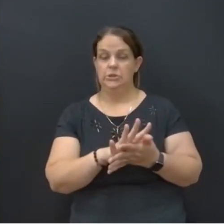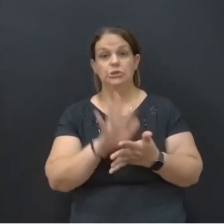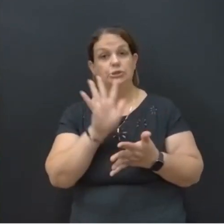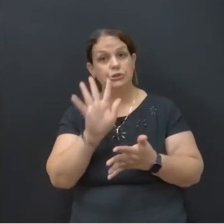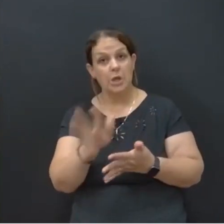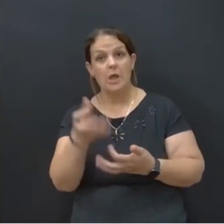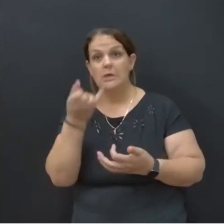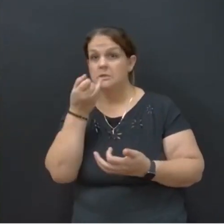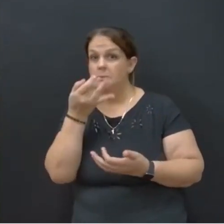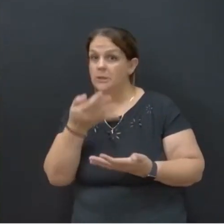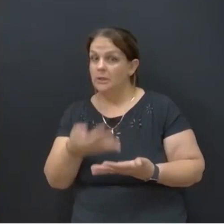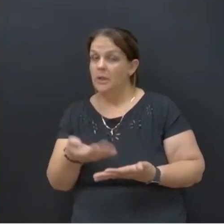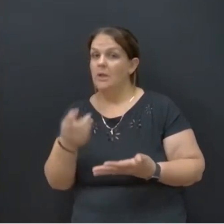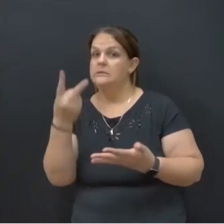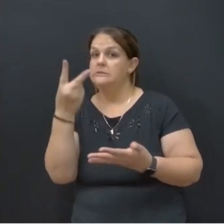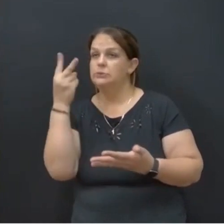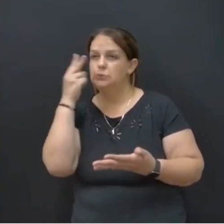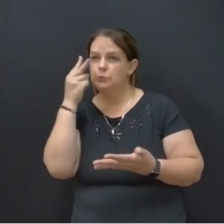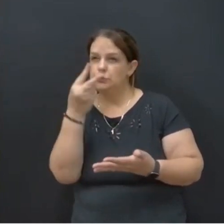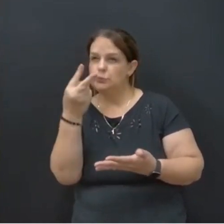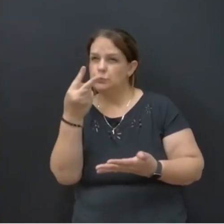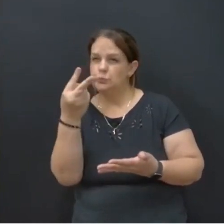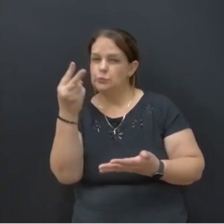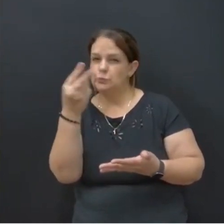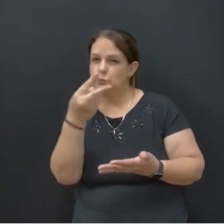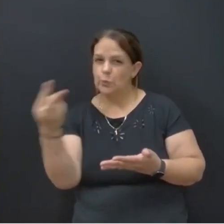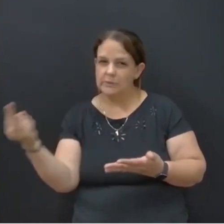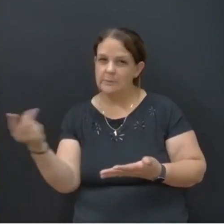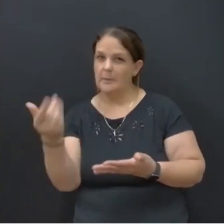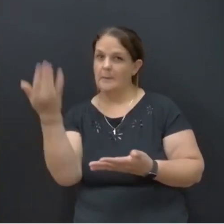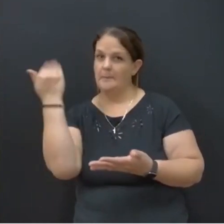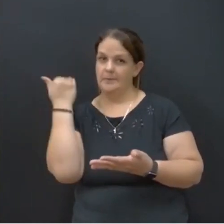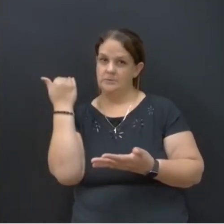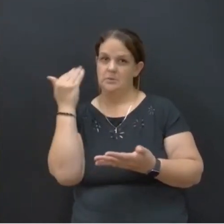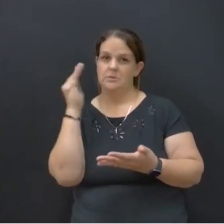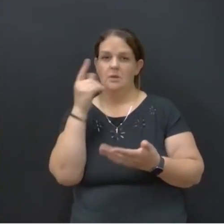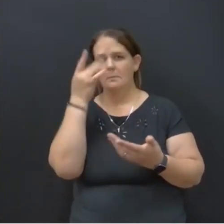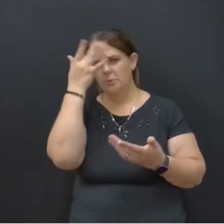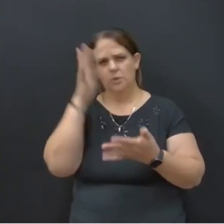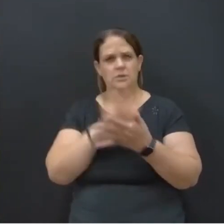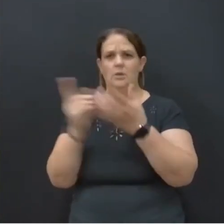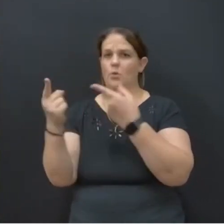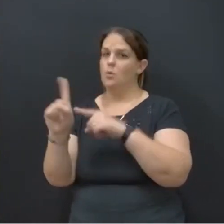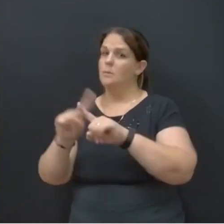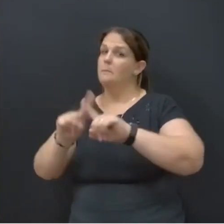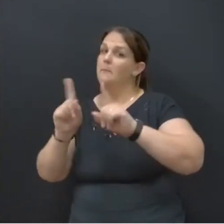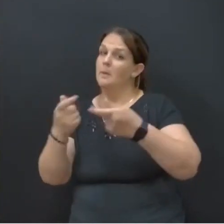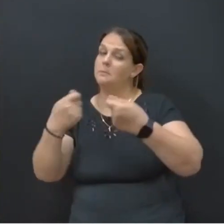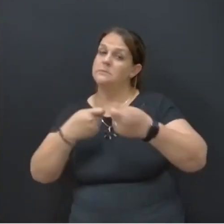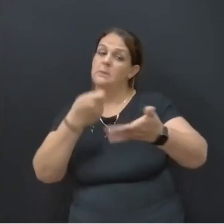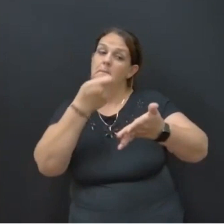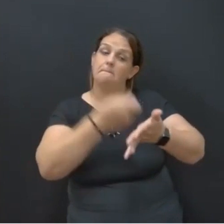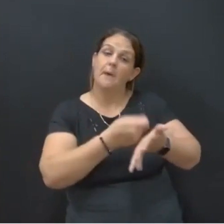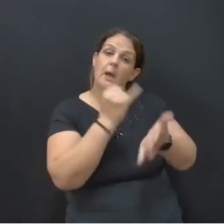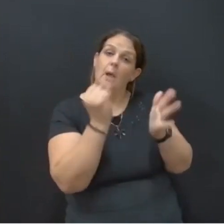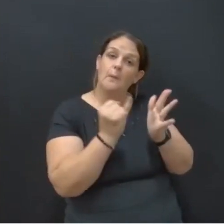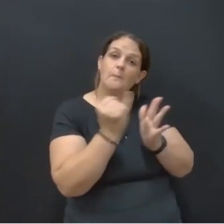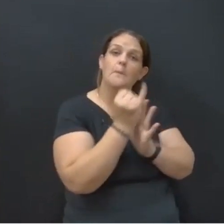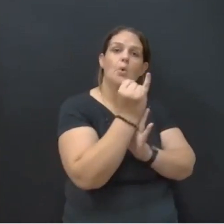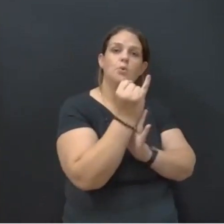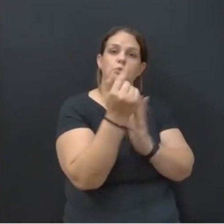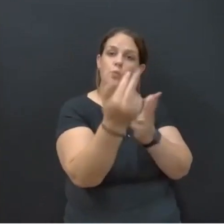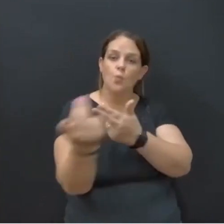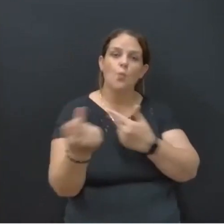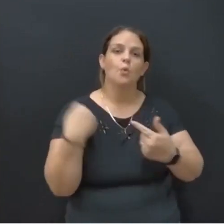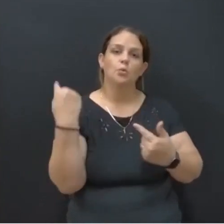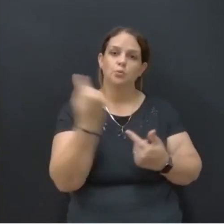há duas segunda-feiras atrás, falei na segunda-feira de novo, ninguém é contra. O cara pode vir vender, desde que ele pague proporcional ao imposto dos nossos